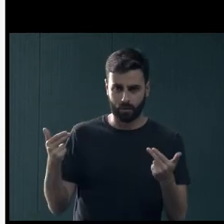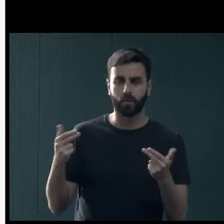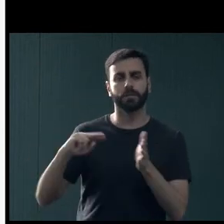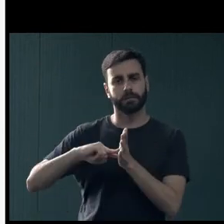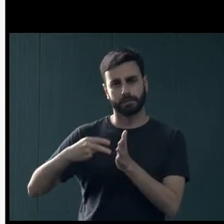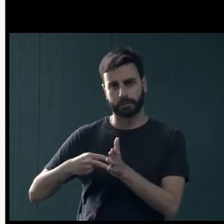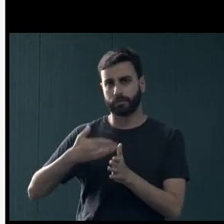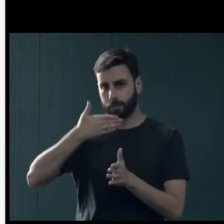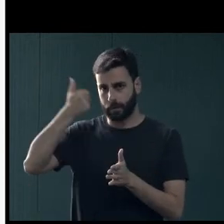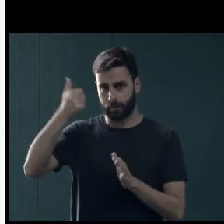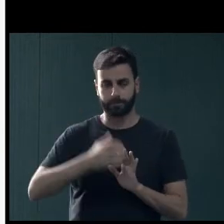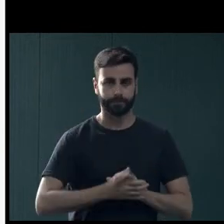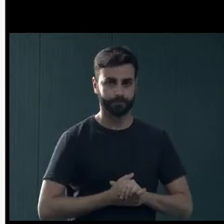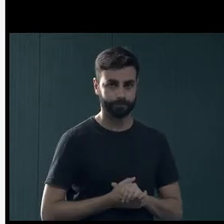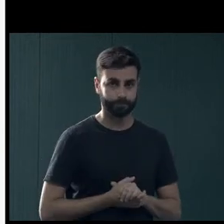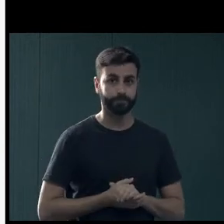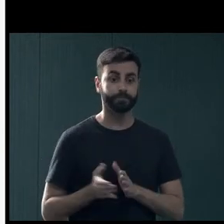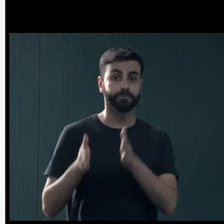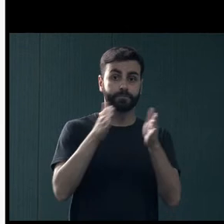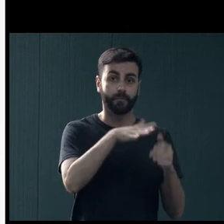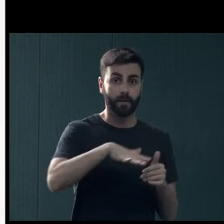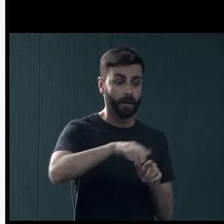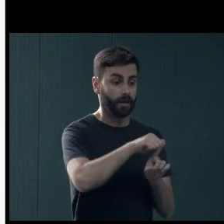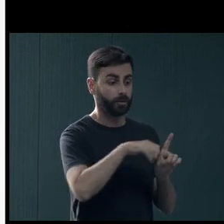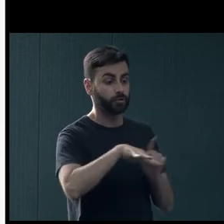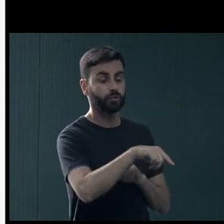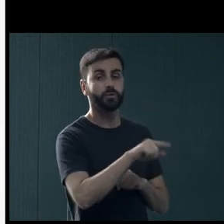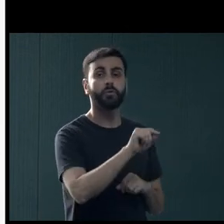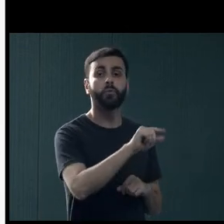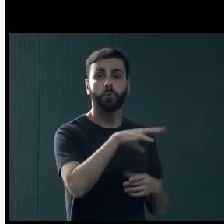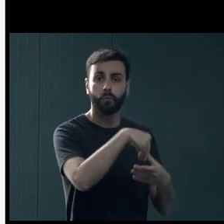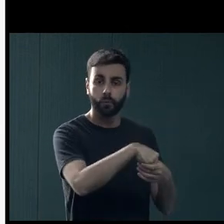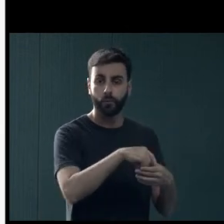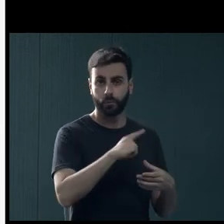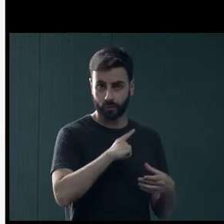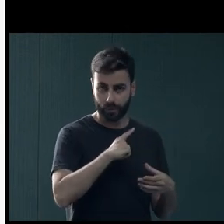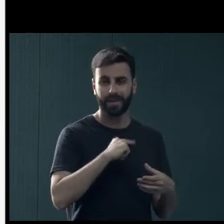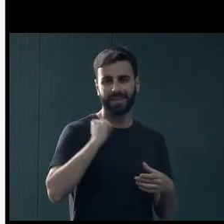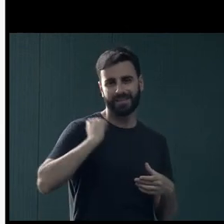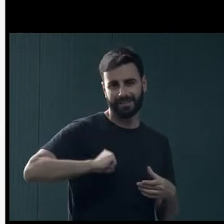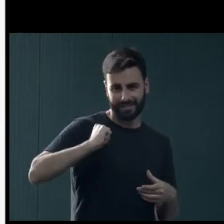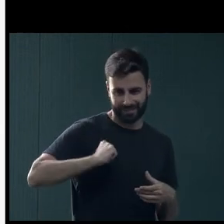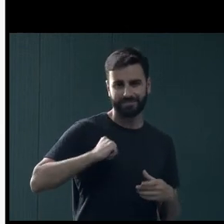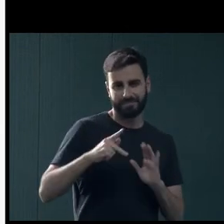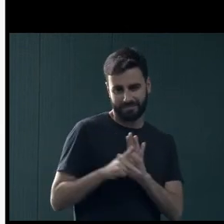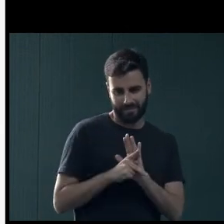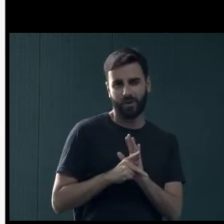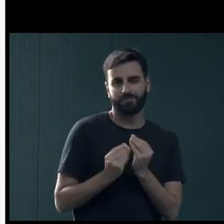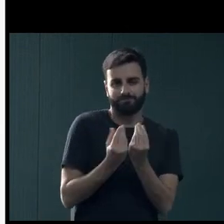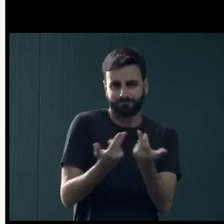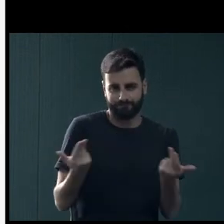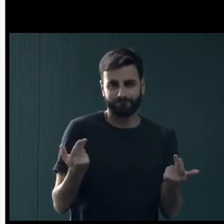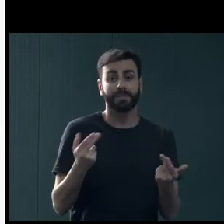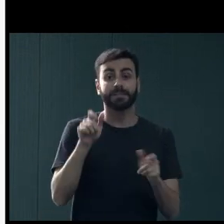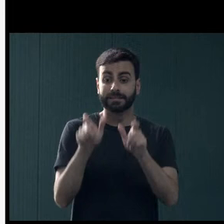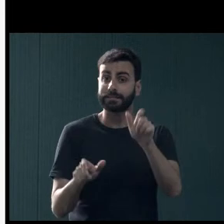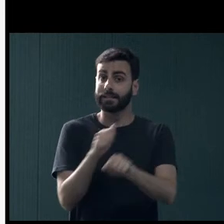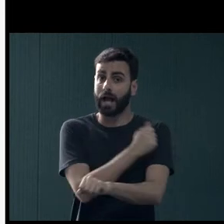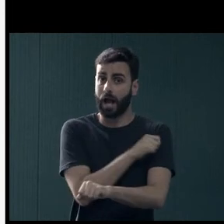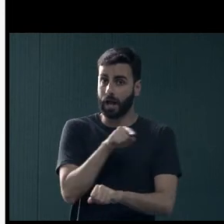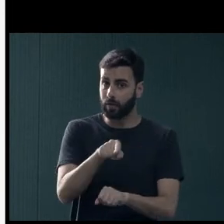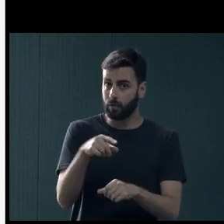por diante. E na parte social, nós temos o serviço de bolsa. Então, todo estudante,